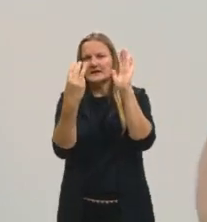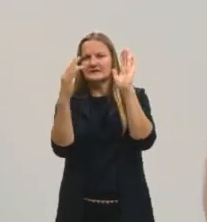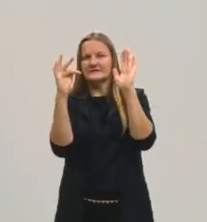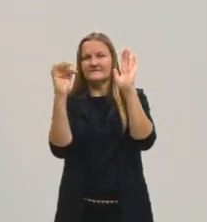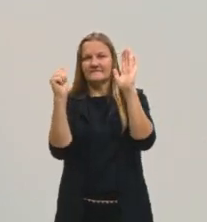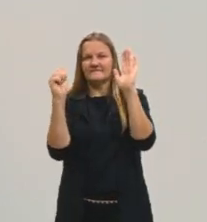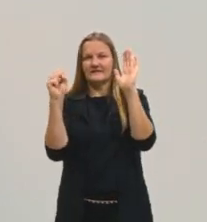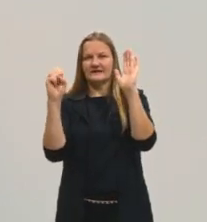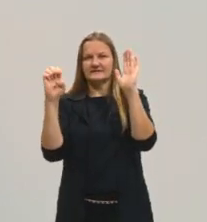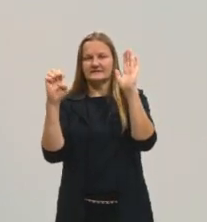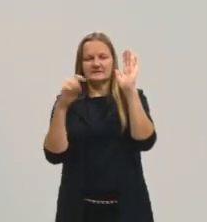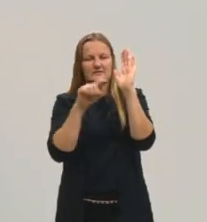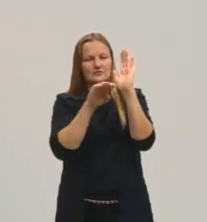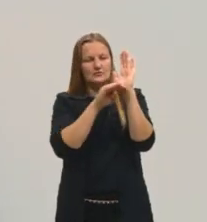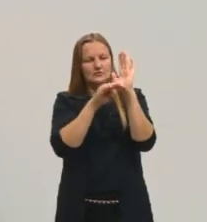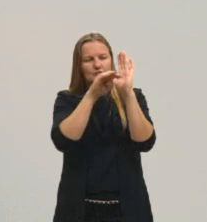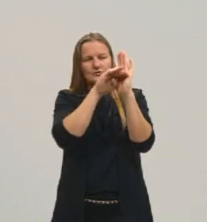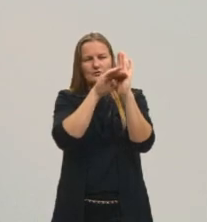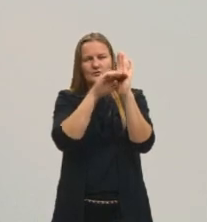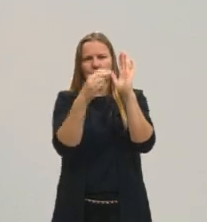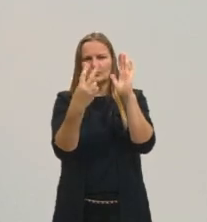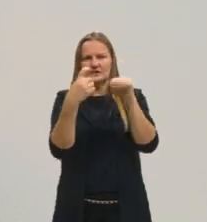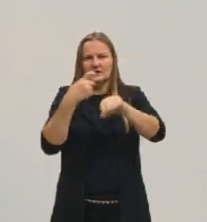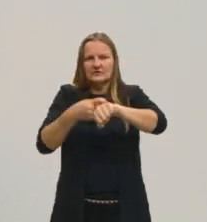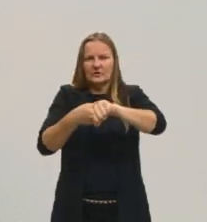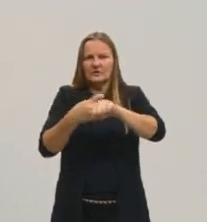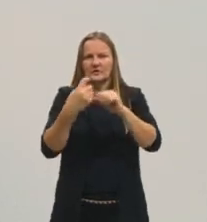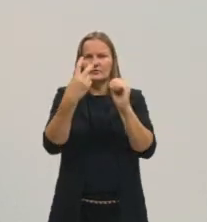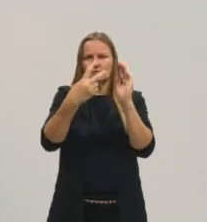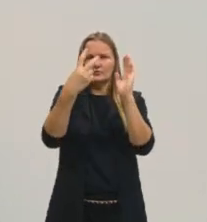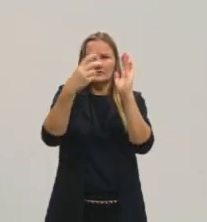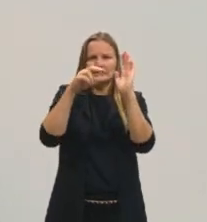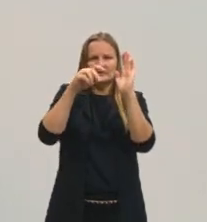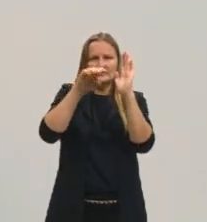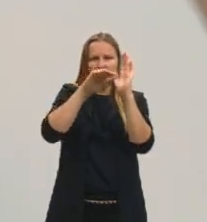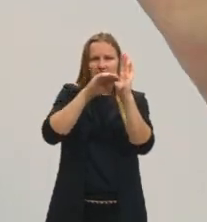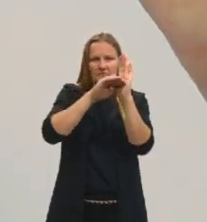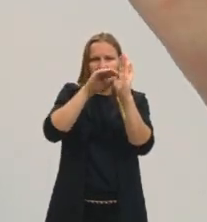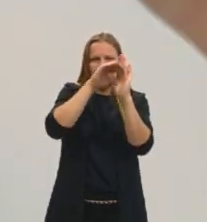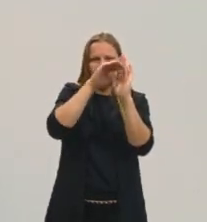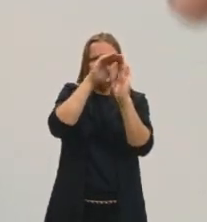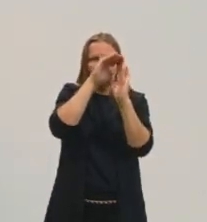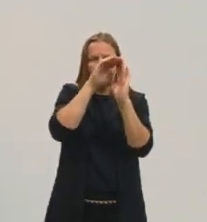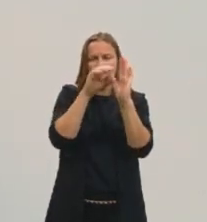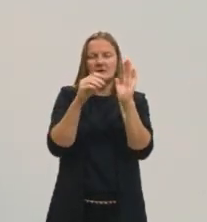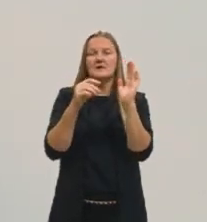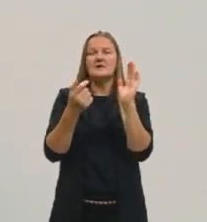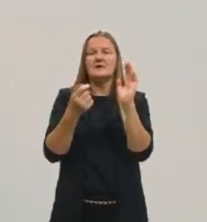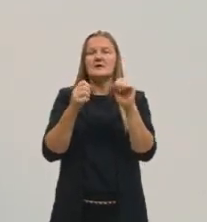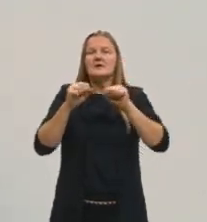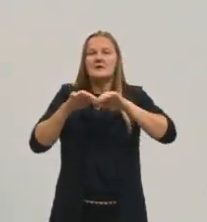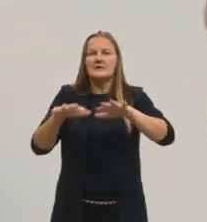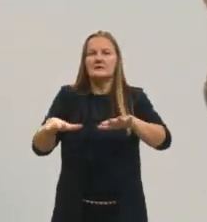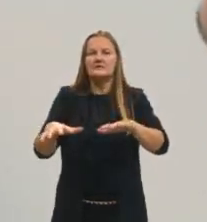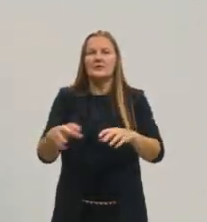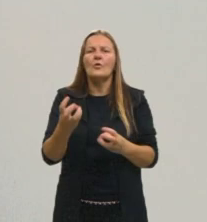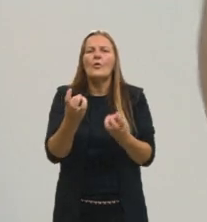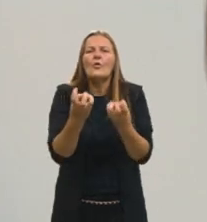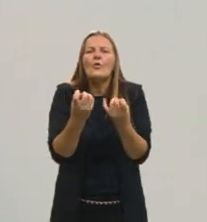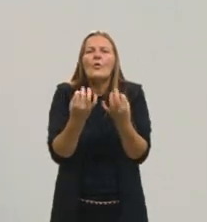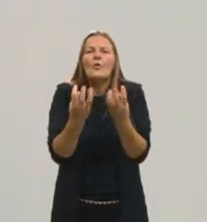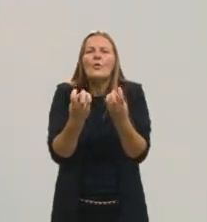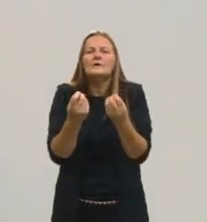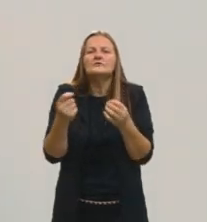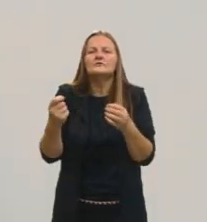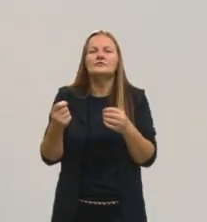fase sólida e duas fases líquidas, tá? E quantas fases ela tem? Três. Quantos componentes foram